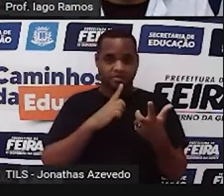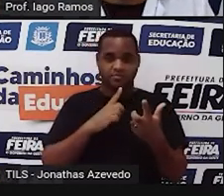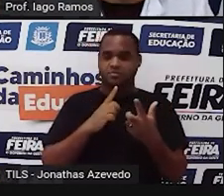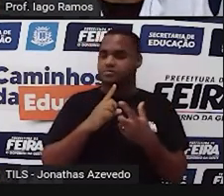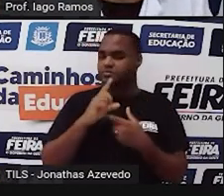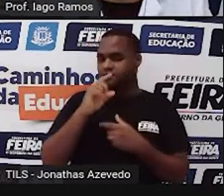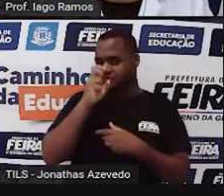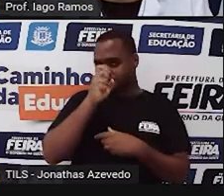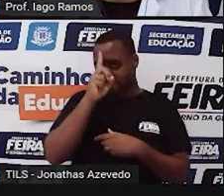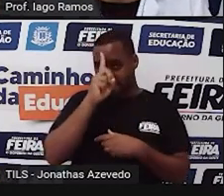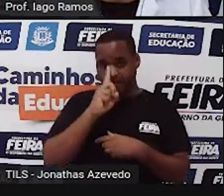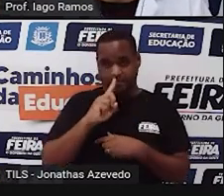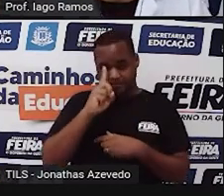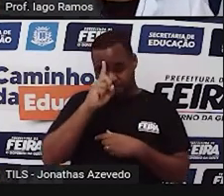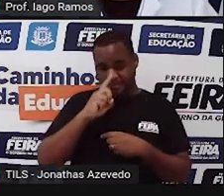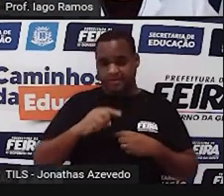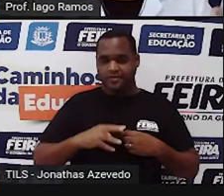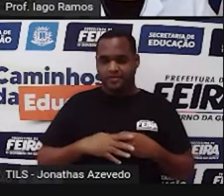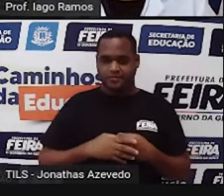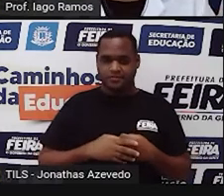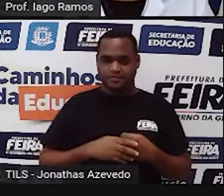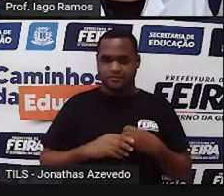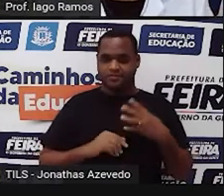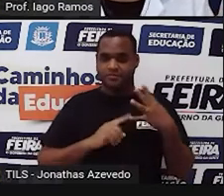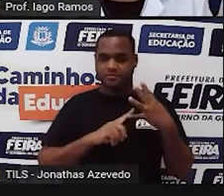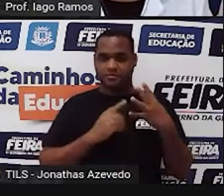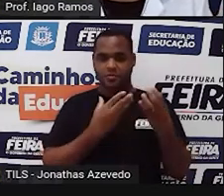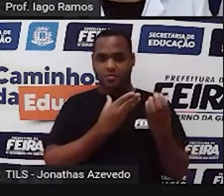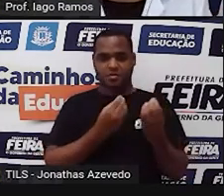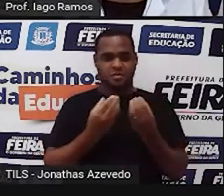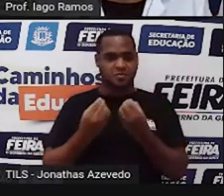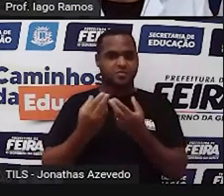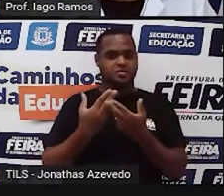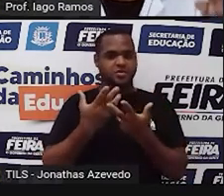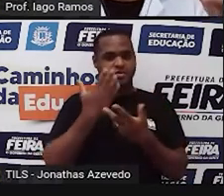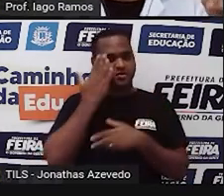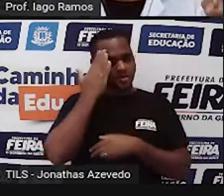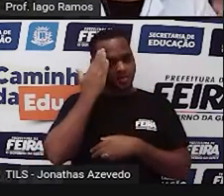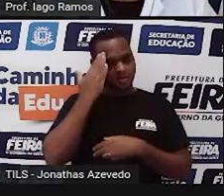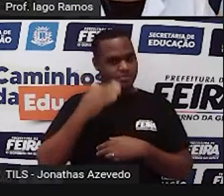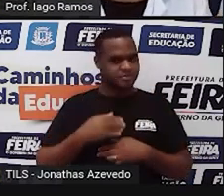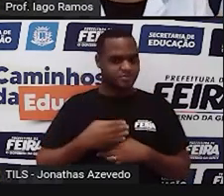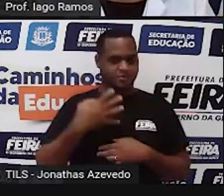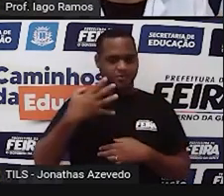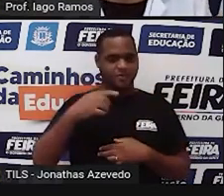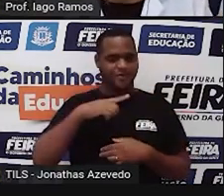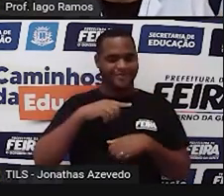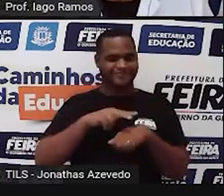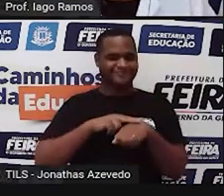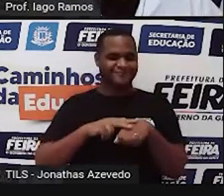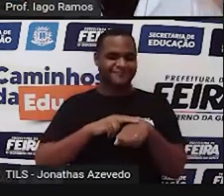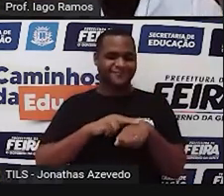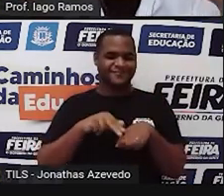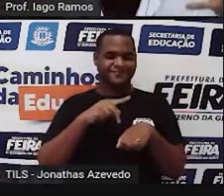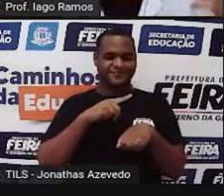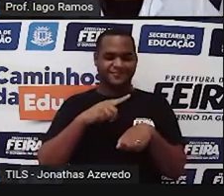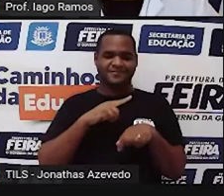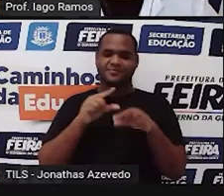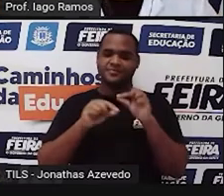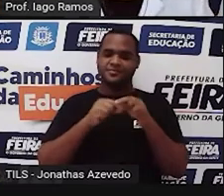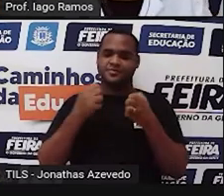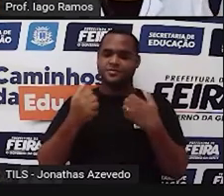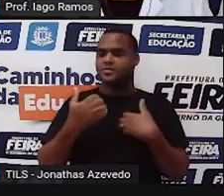Número 3 em amarelo. Ou você sabe bastante coisa? Número 4 em verde. Queria que você